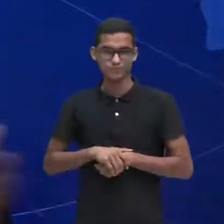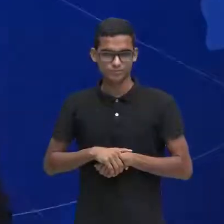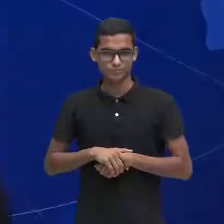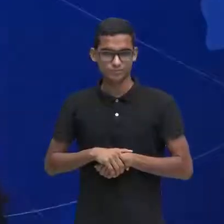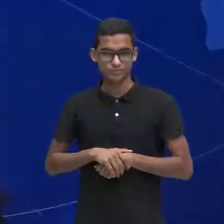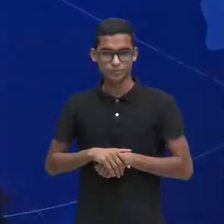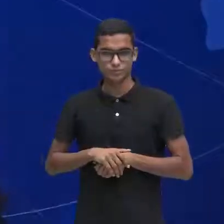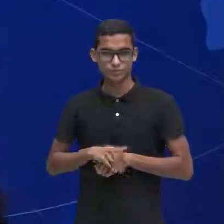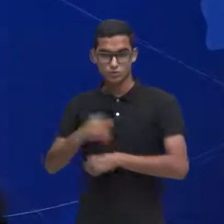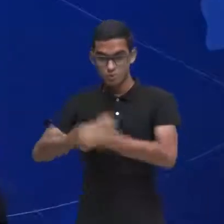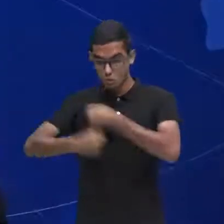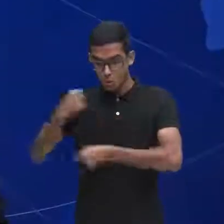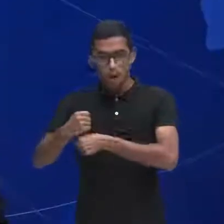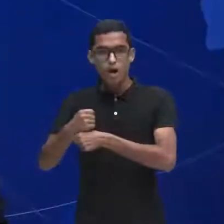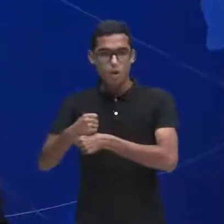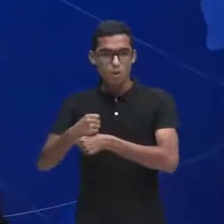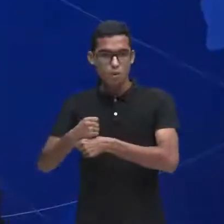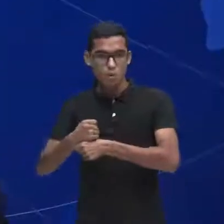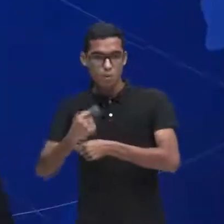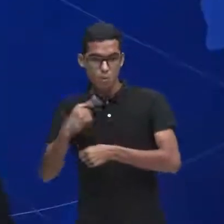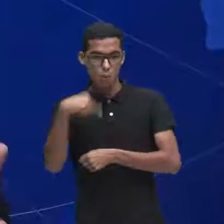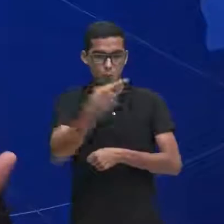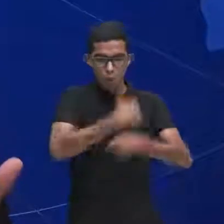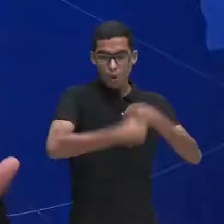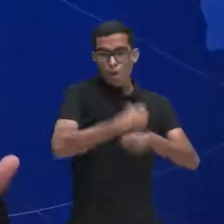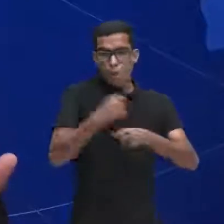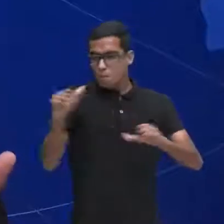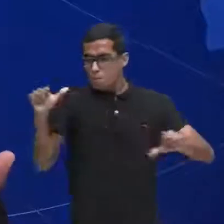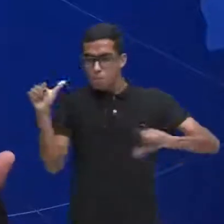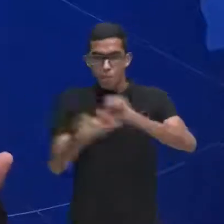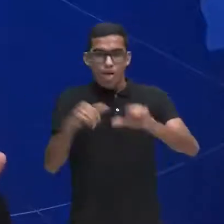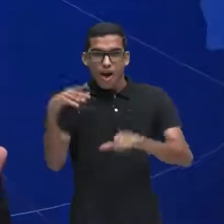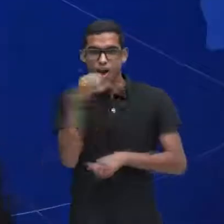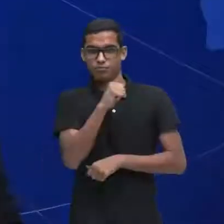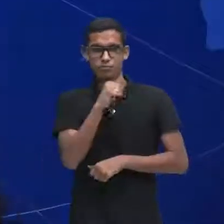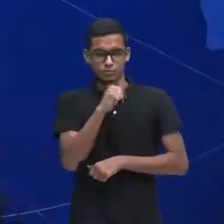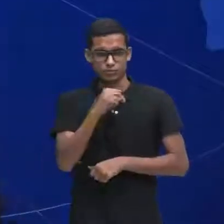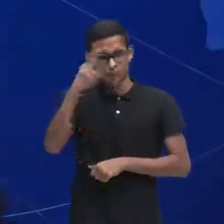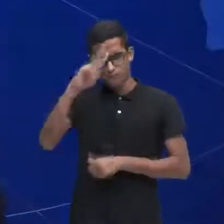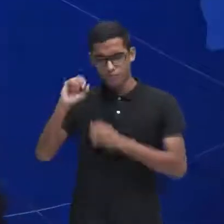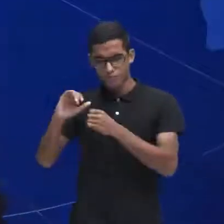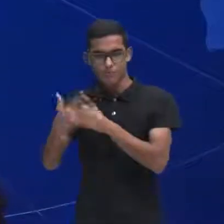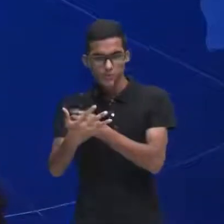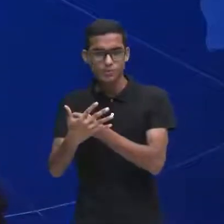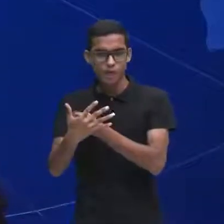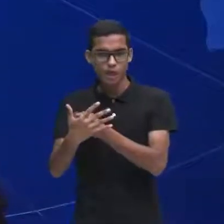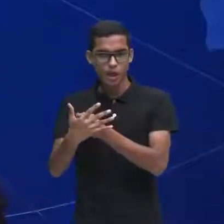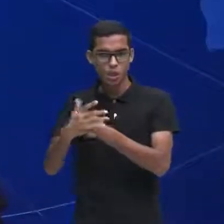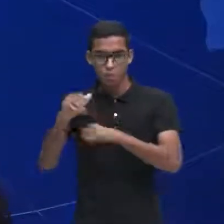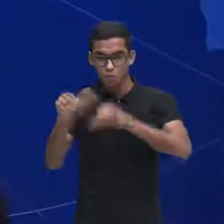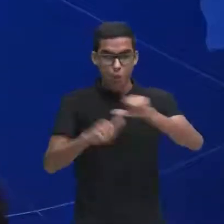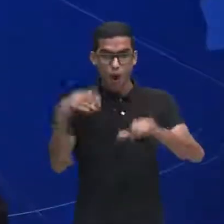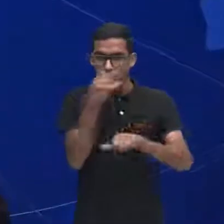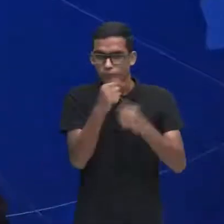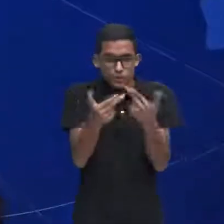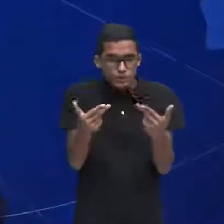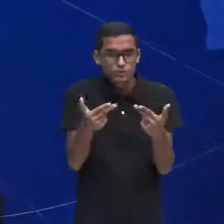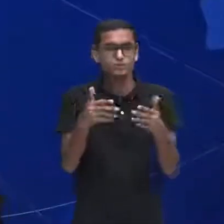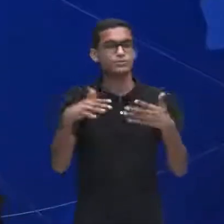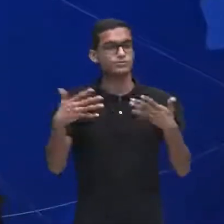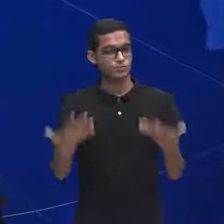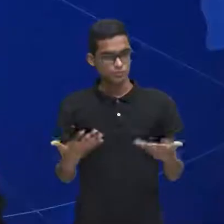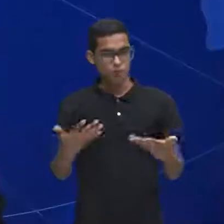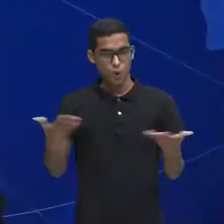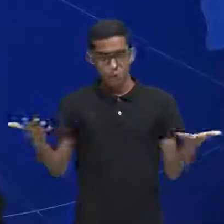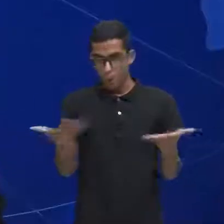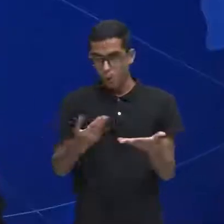o que aconteceu com a pandemia esse aspecto de pandemia nós precisamos nos reinventar e essa mudança pode ser para melhor então se hoje você não